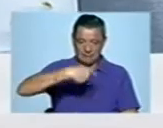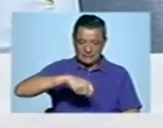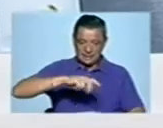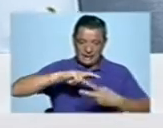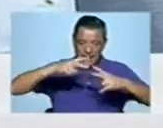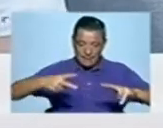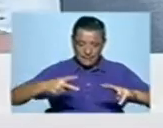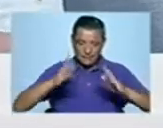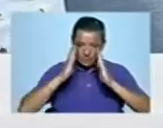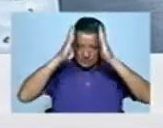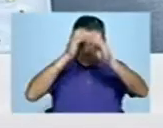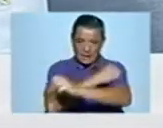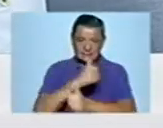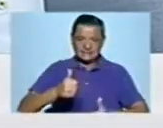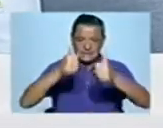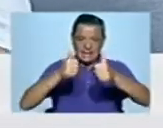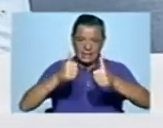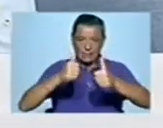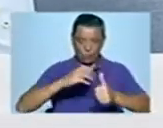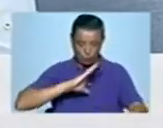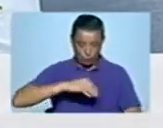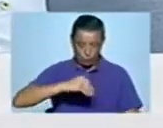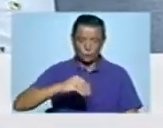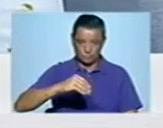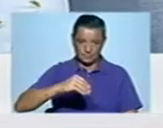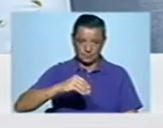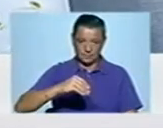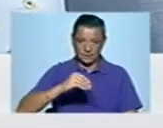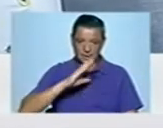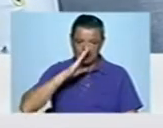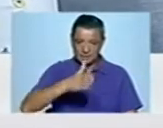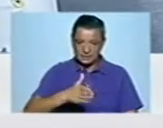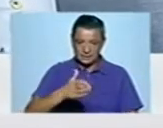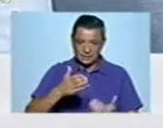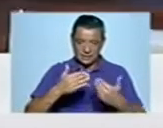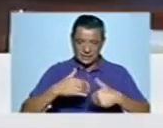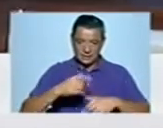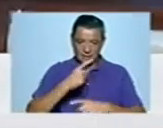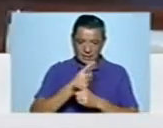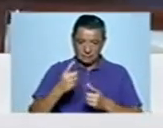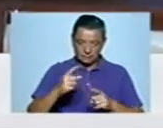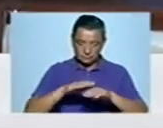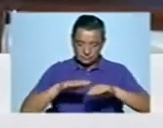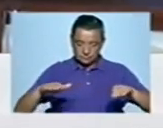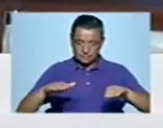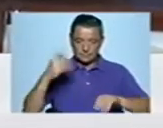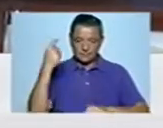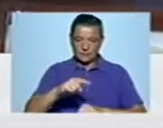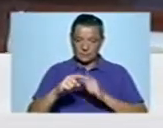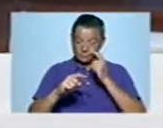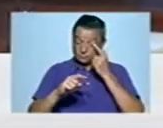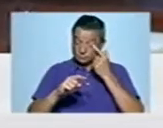sempre que tomar é a melhor cidade do mundo e arredores, como eu costumo dizer. Portanto, a nossa mesa é constituída